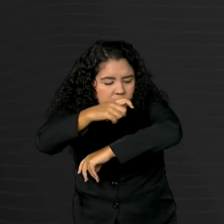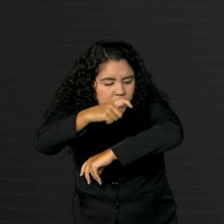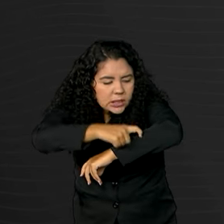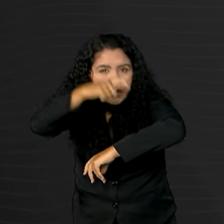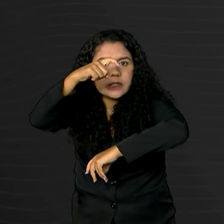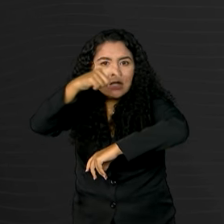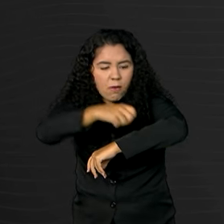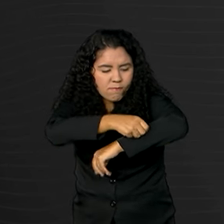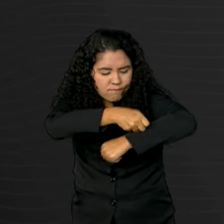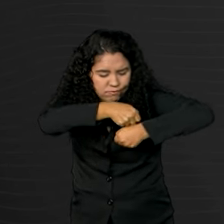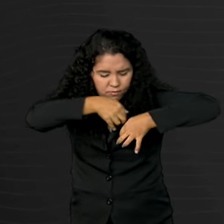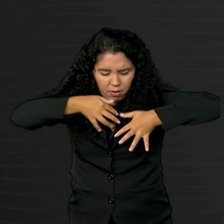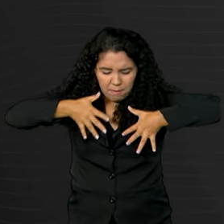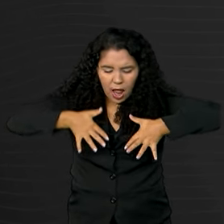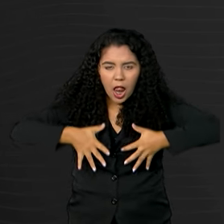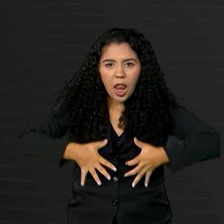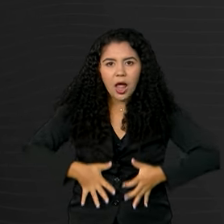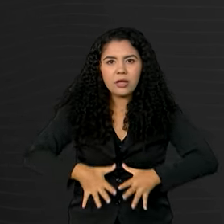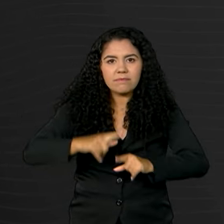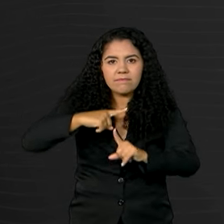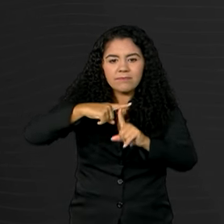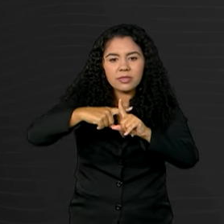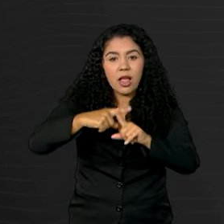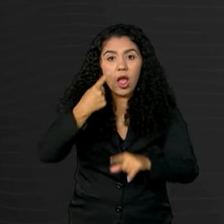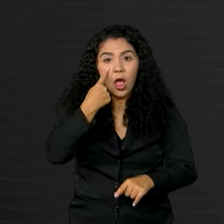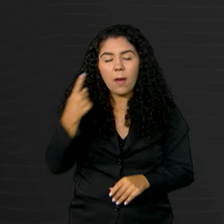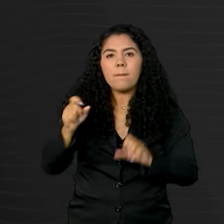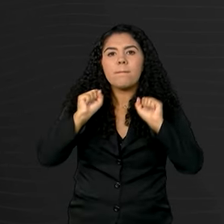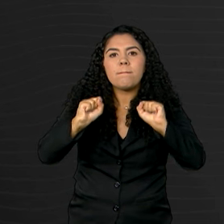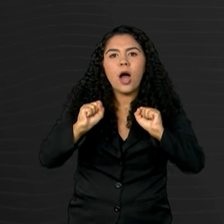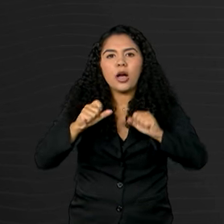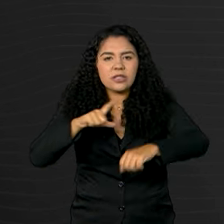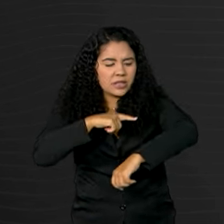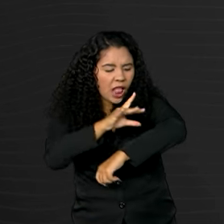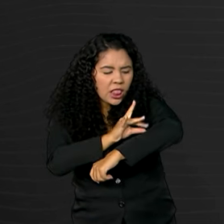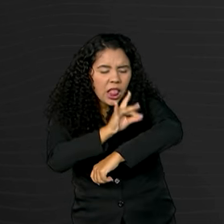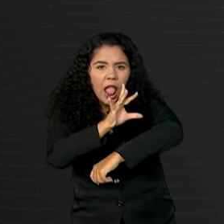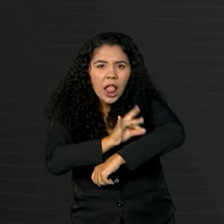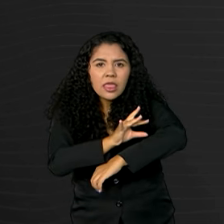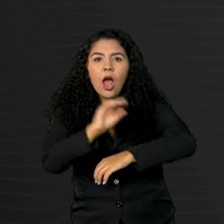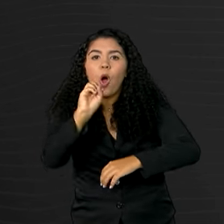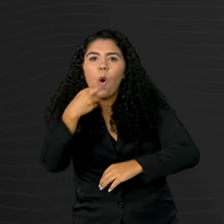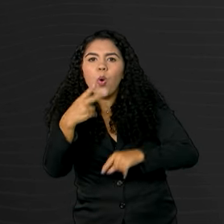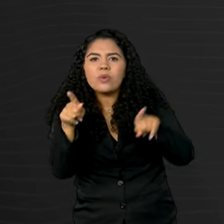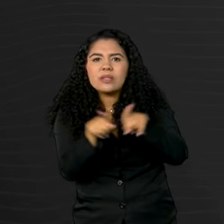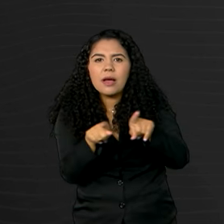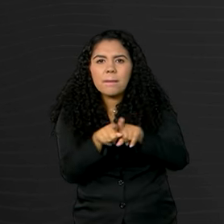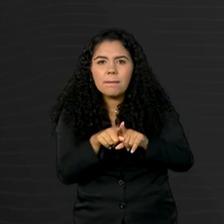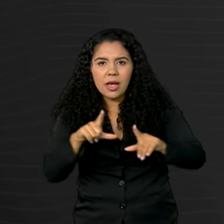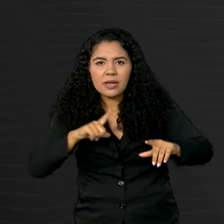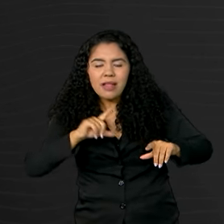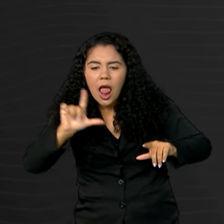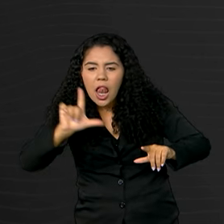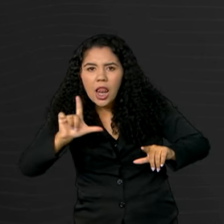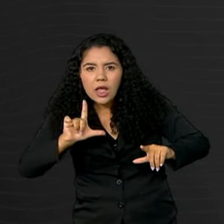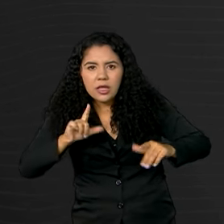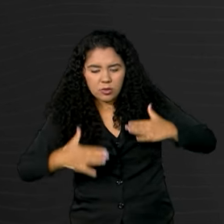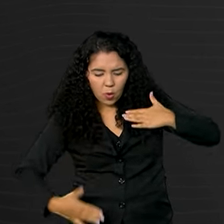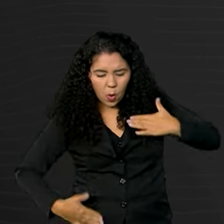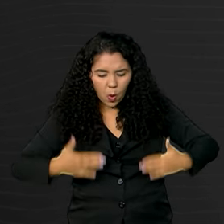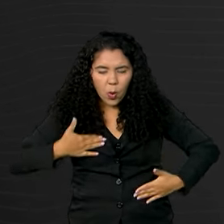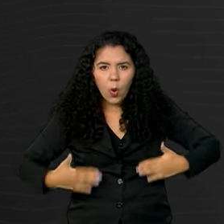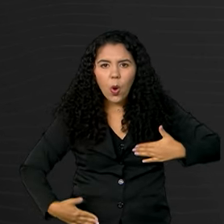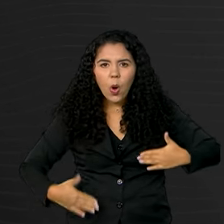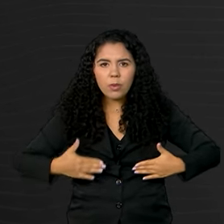manifestações clínicas mais importantes estão edemas ou acúmulo anormal de líquido em determinadas regiões do